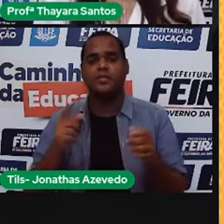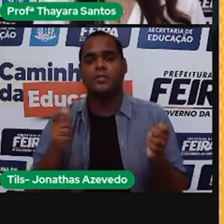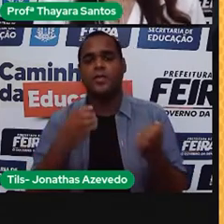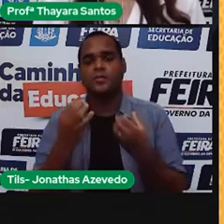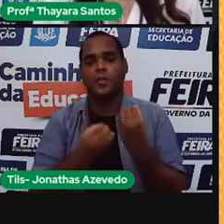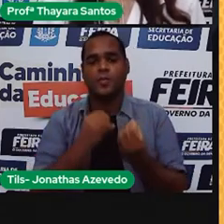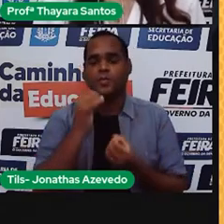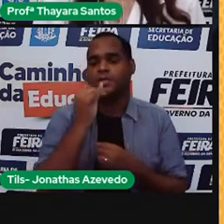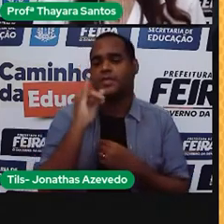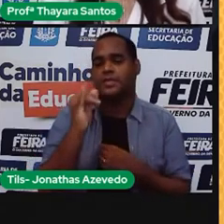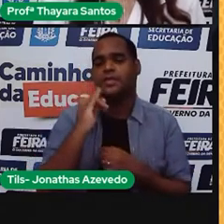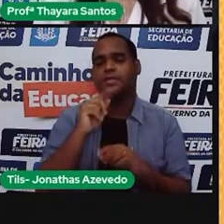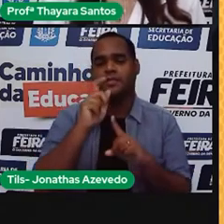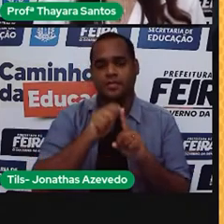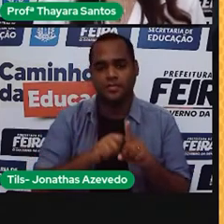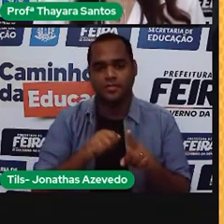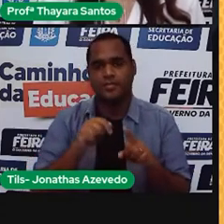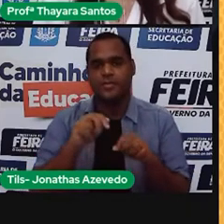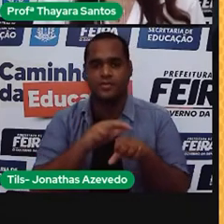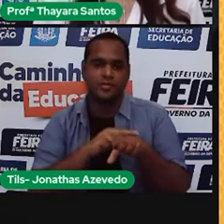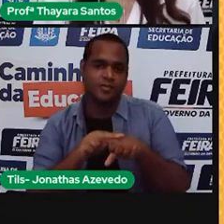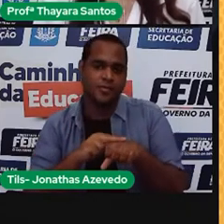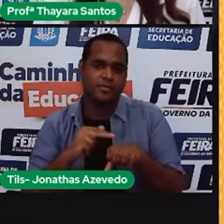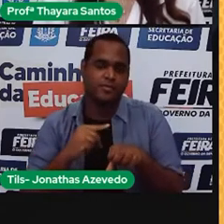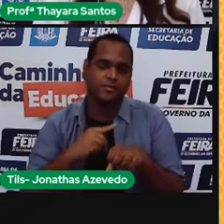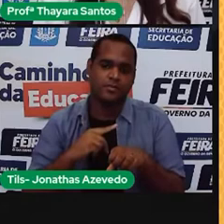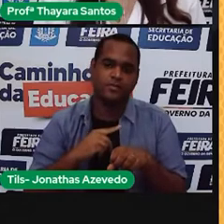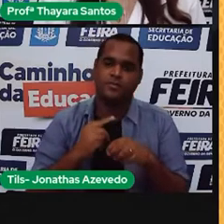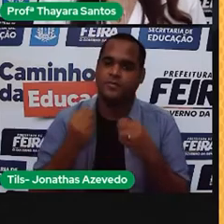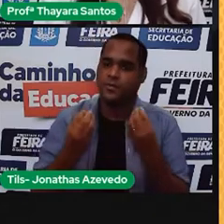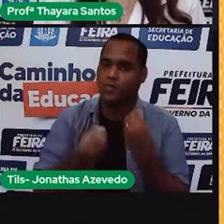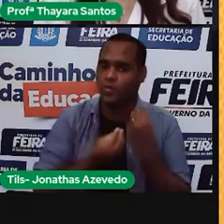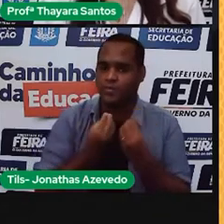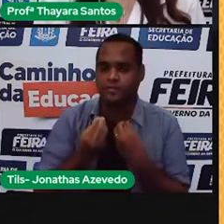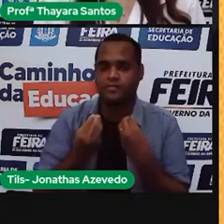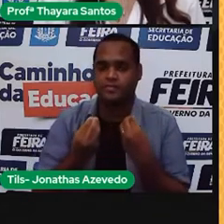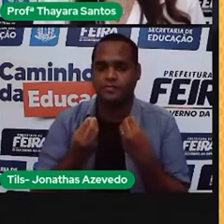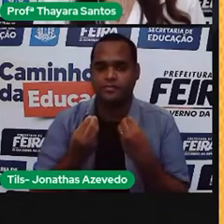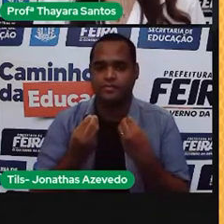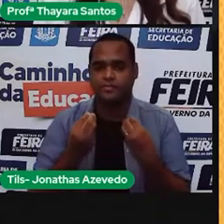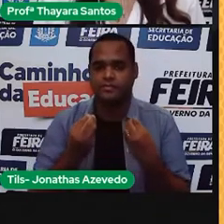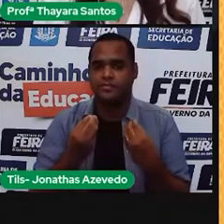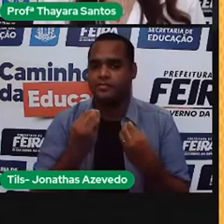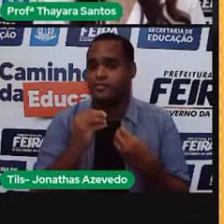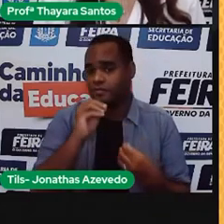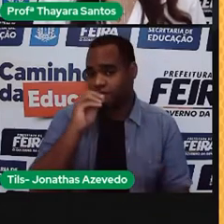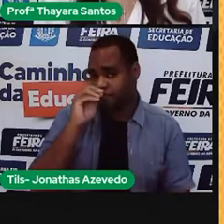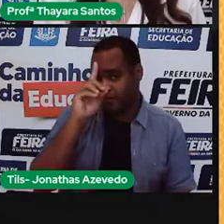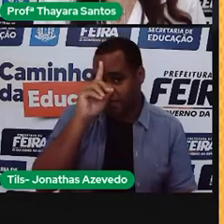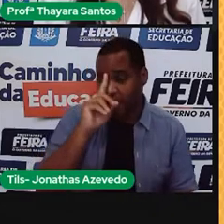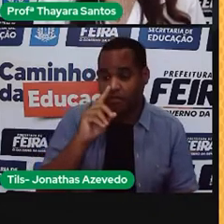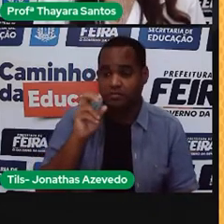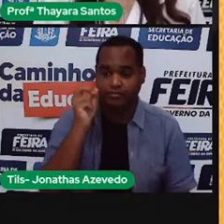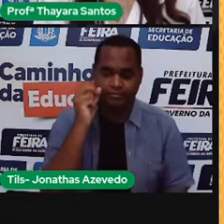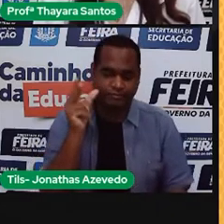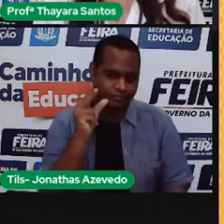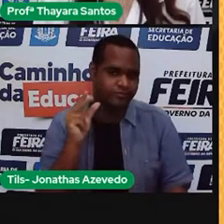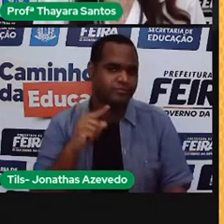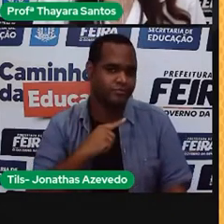energia do mês. Verde, boas condições de geração. Amarela, sinal de alerta.